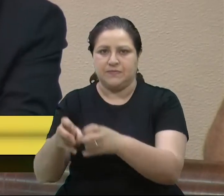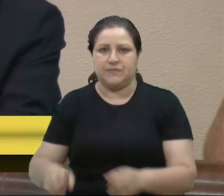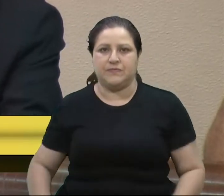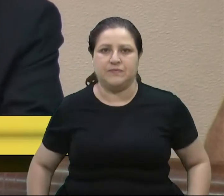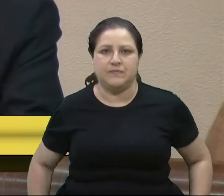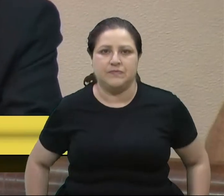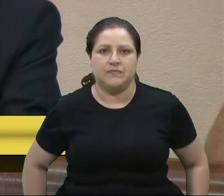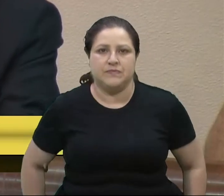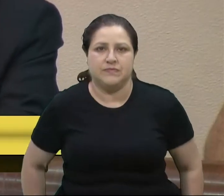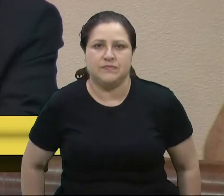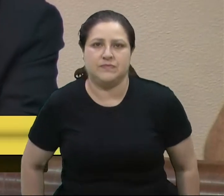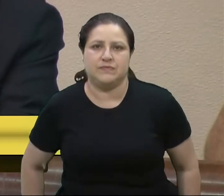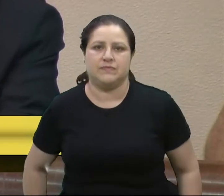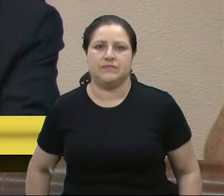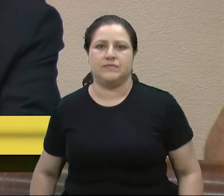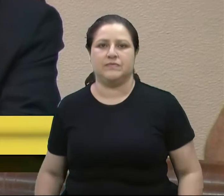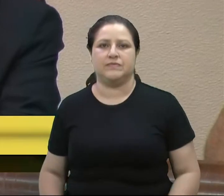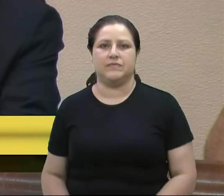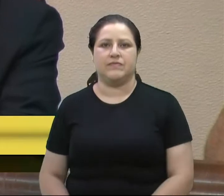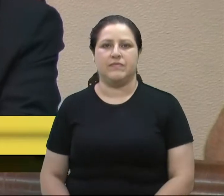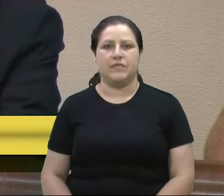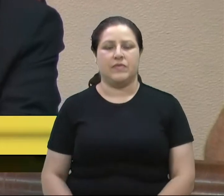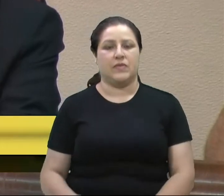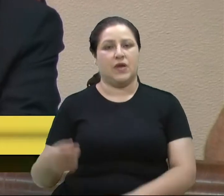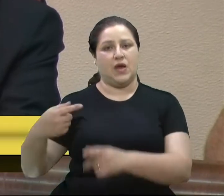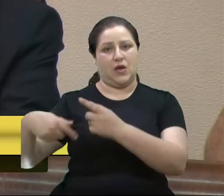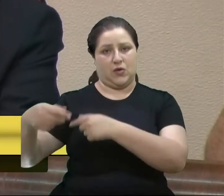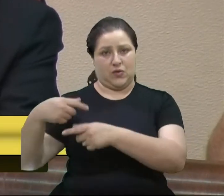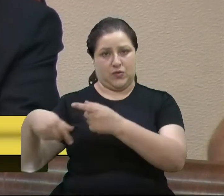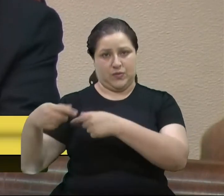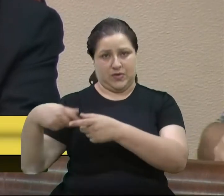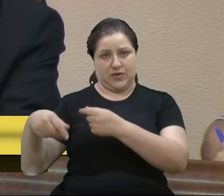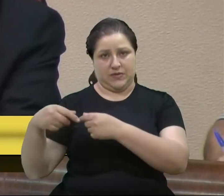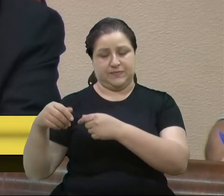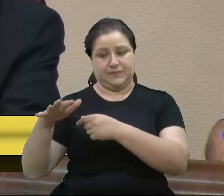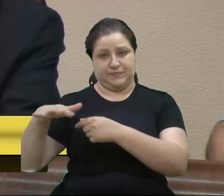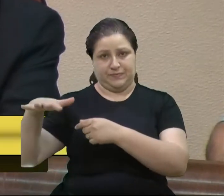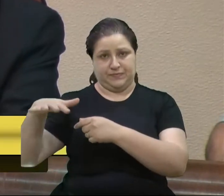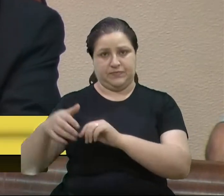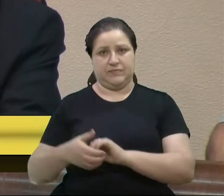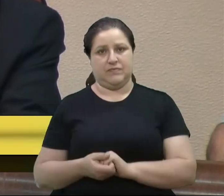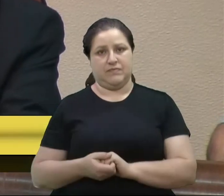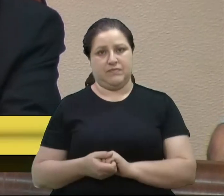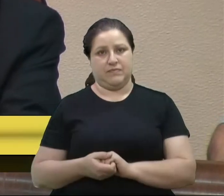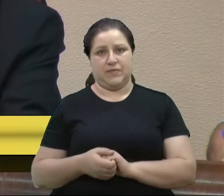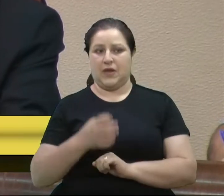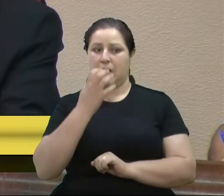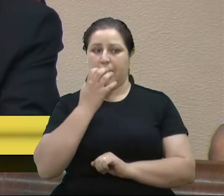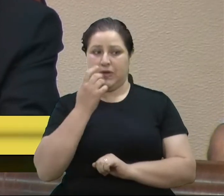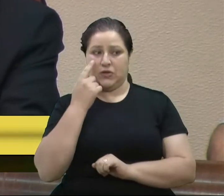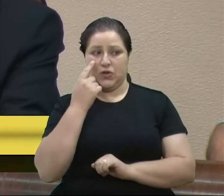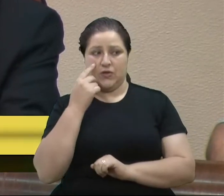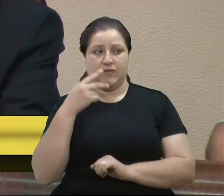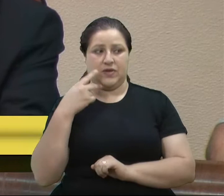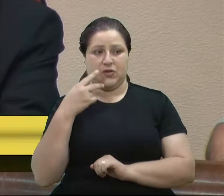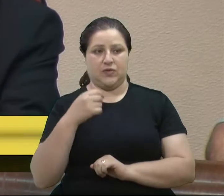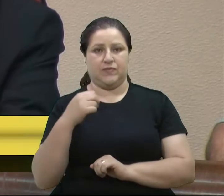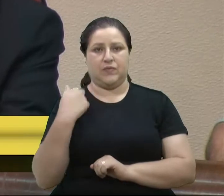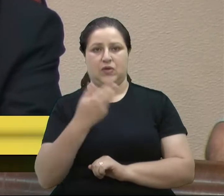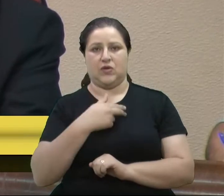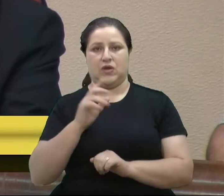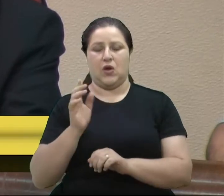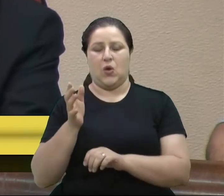Na economia, fomos contra, vereador Camiles, o regime de recuperação fiscal